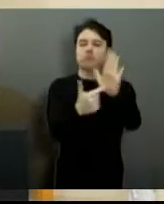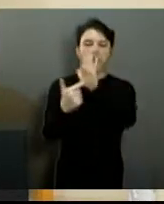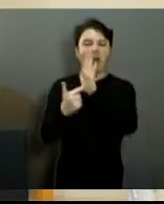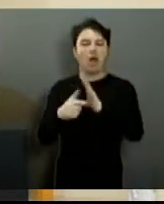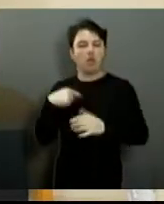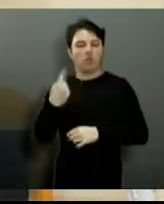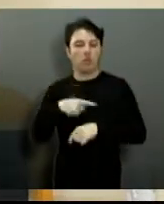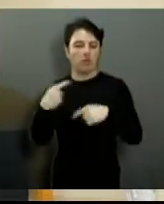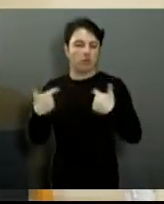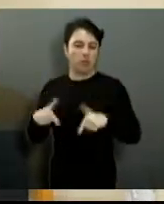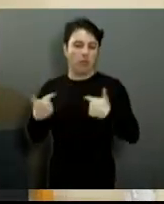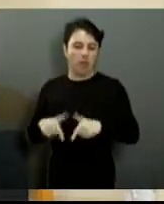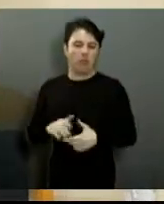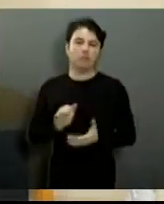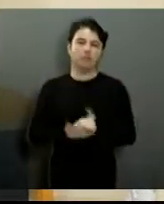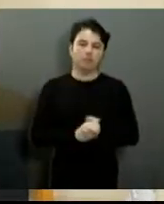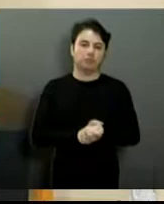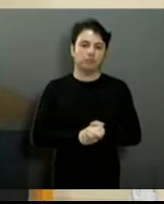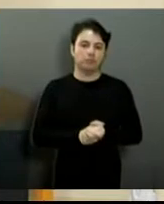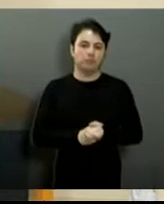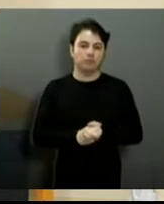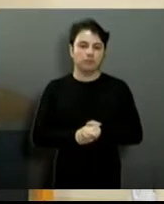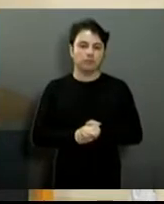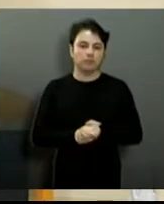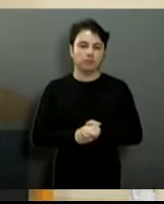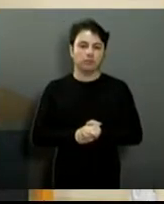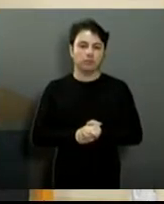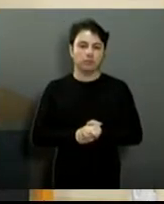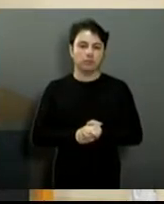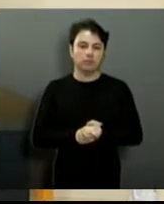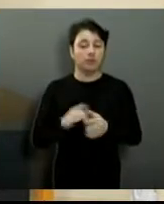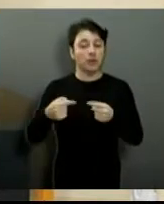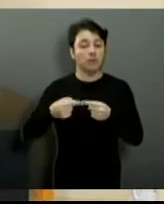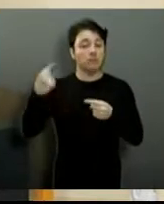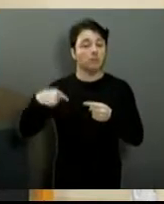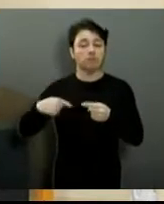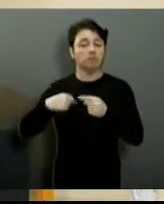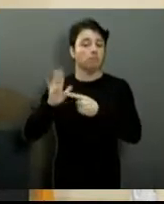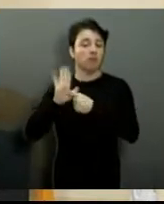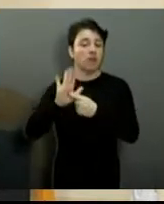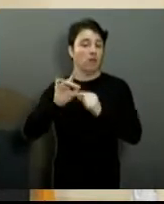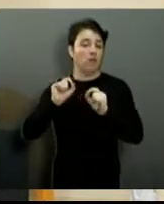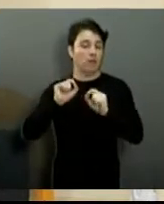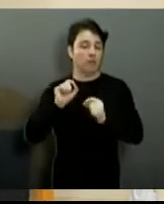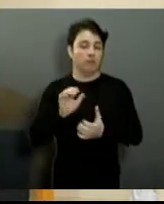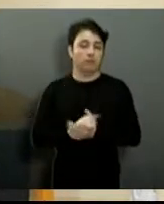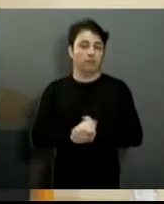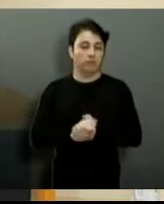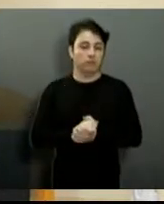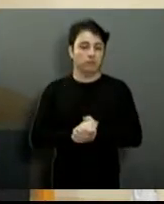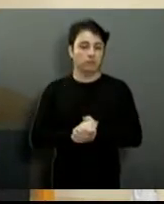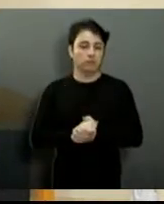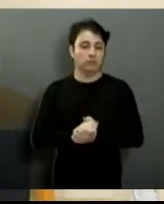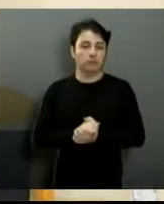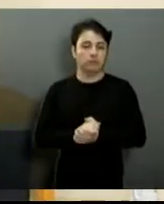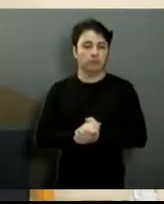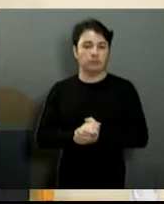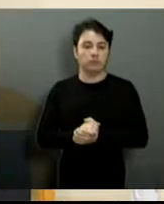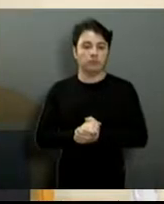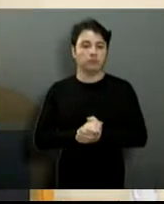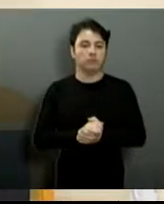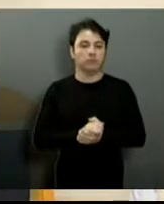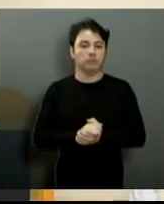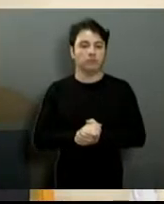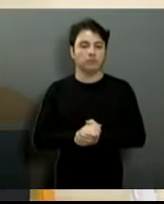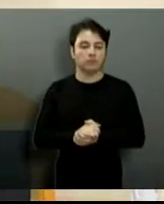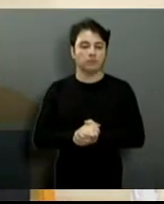essas são algumas das atividades. Vamos passar para os destaques da semana passada. Nós tivemos a oportunidade de estar na entrega do texto final